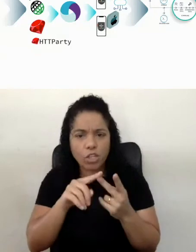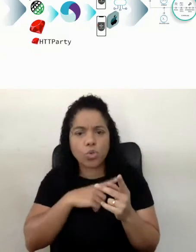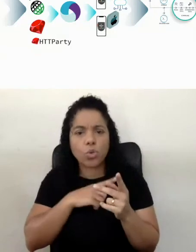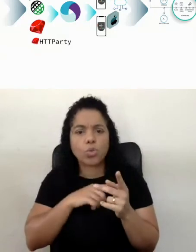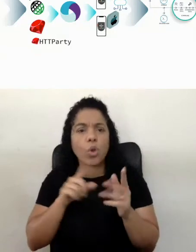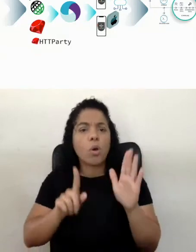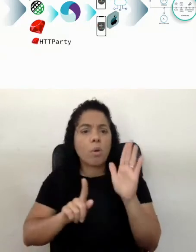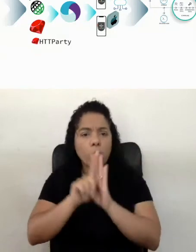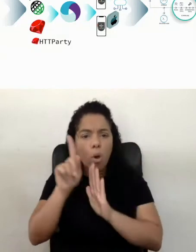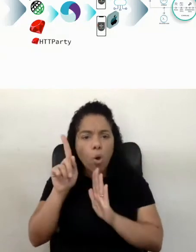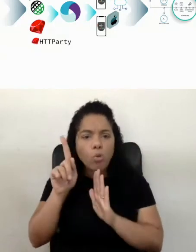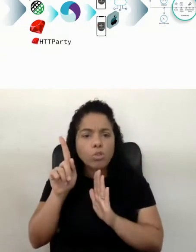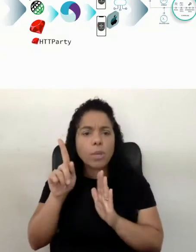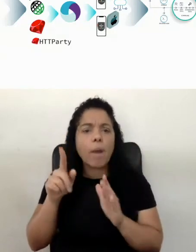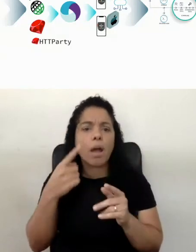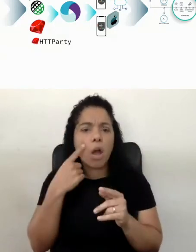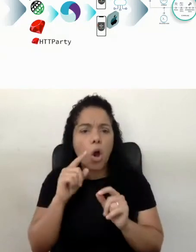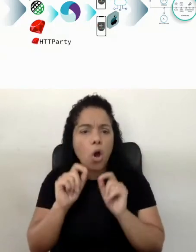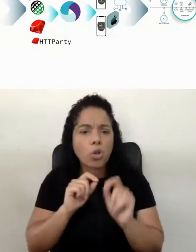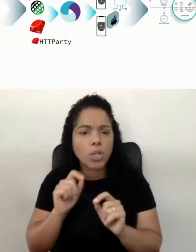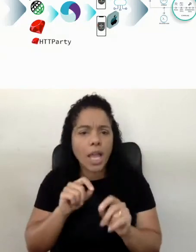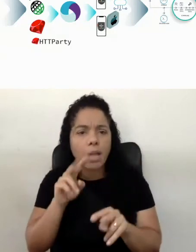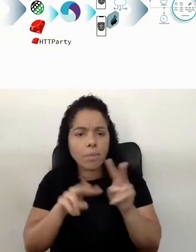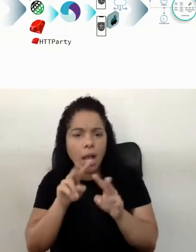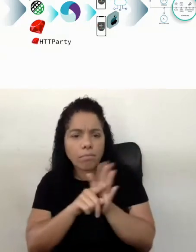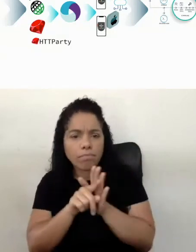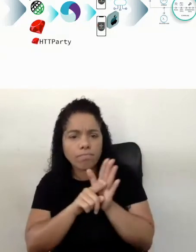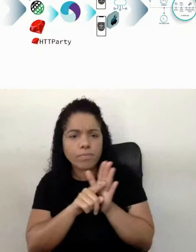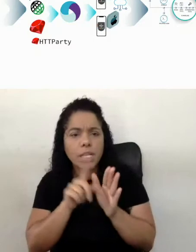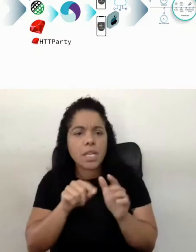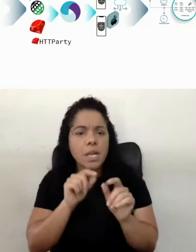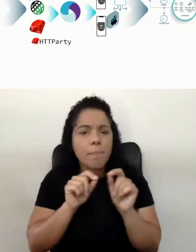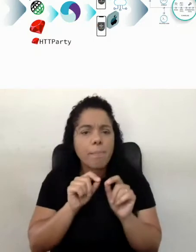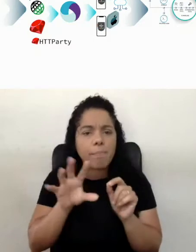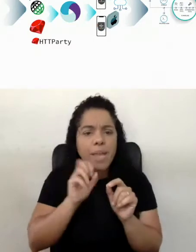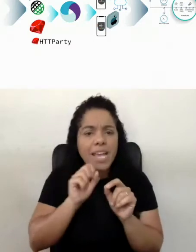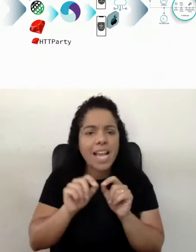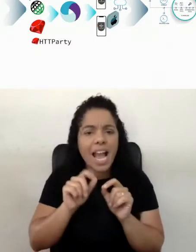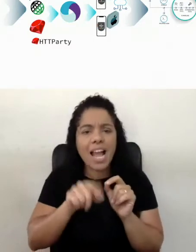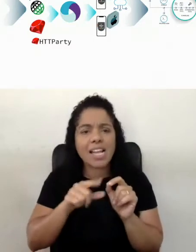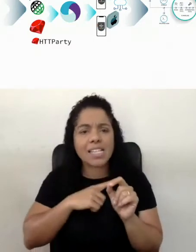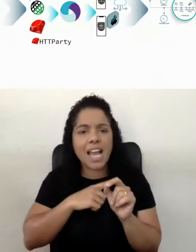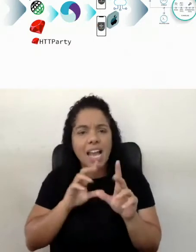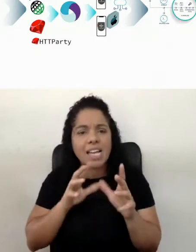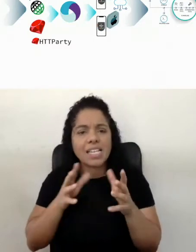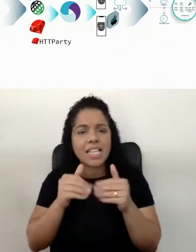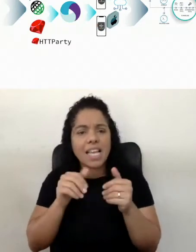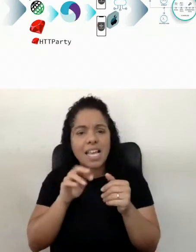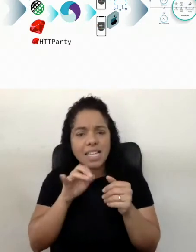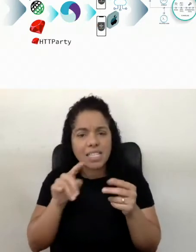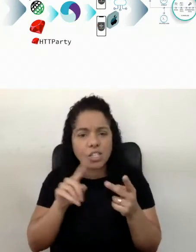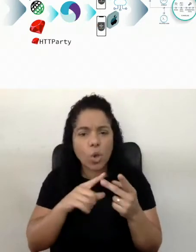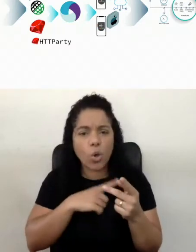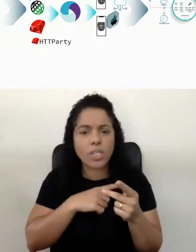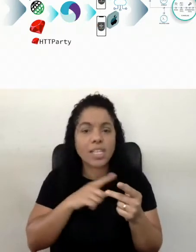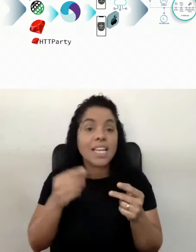olha o Postman, né, para poder pegar ali, fazer as minhas requisições, enfim,